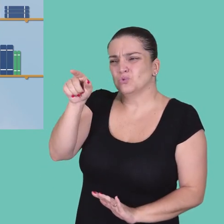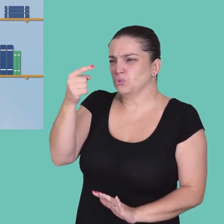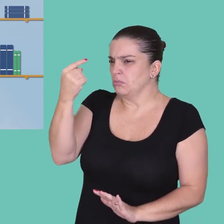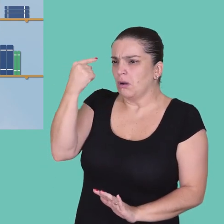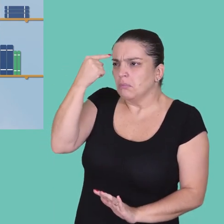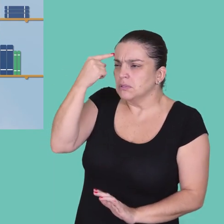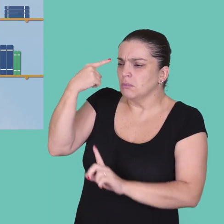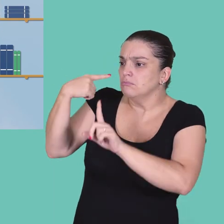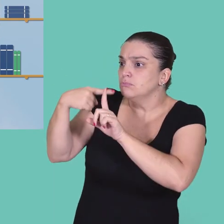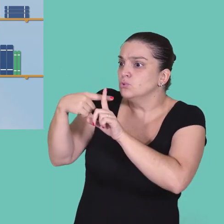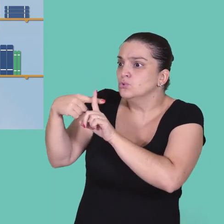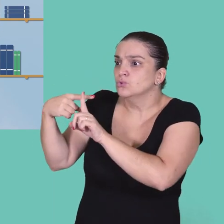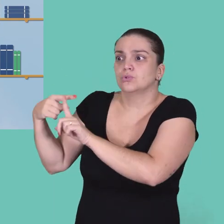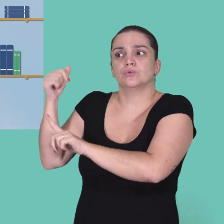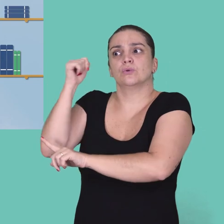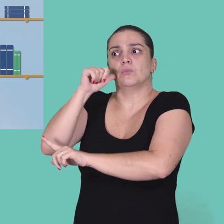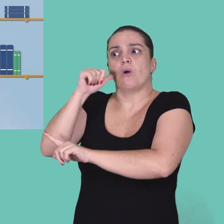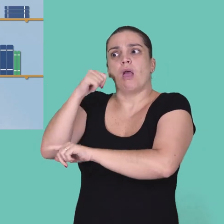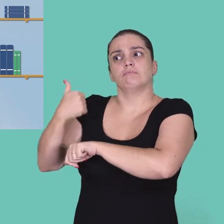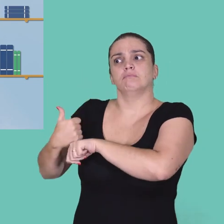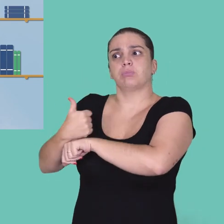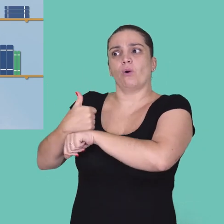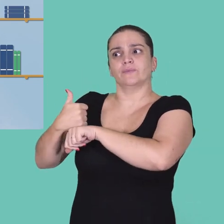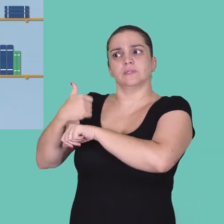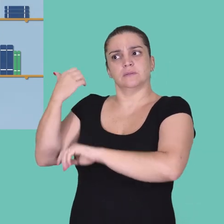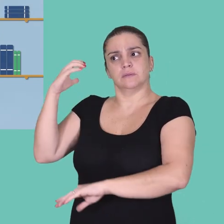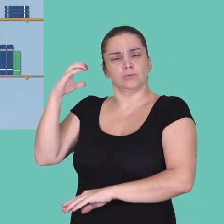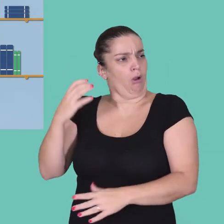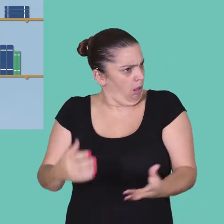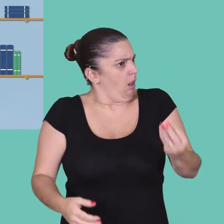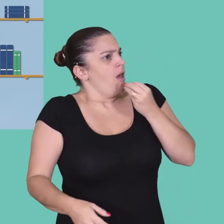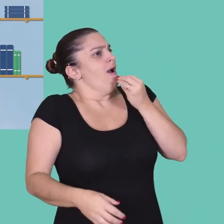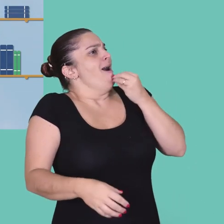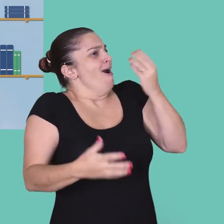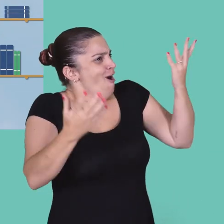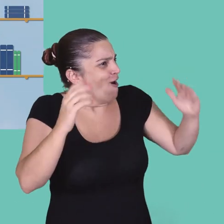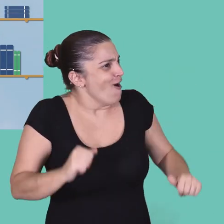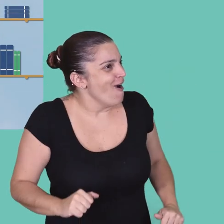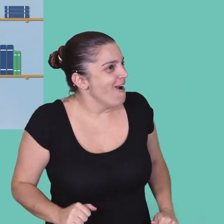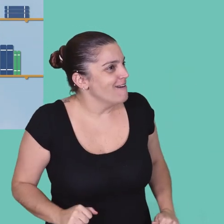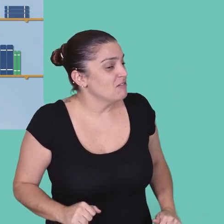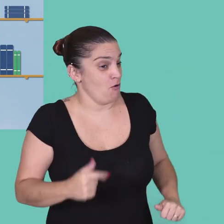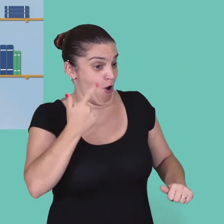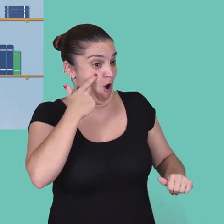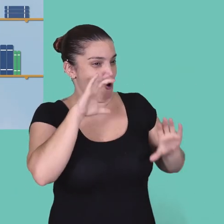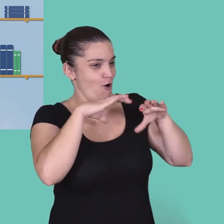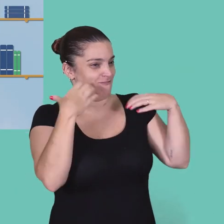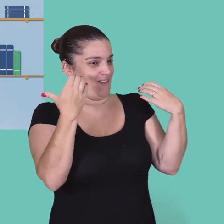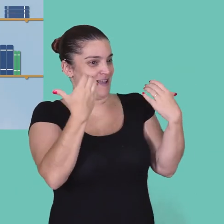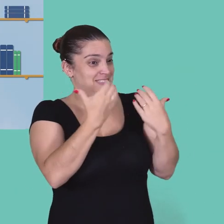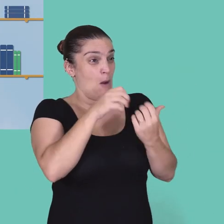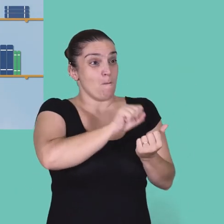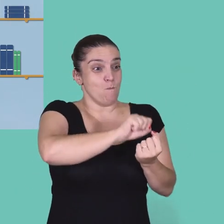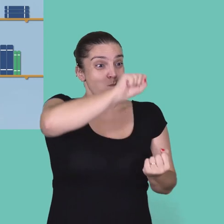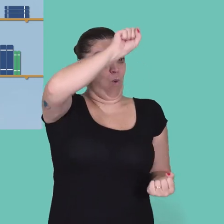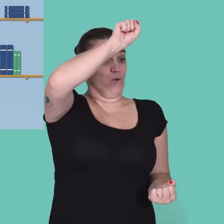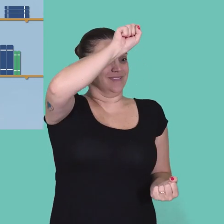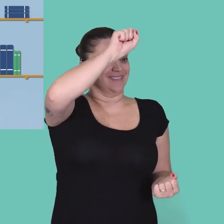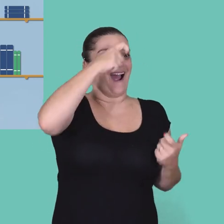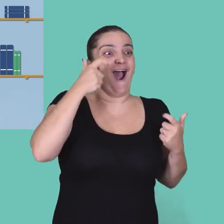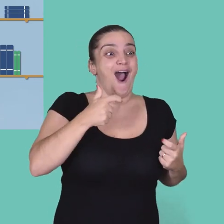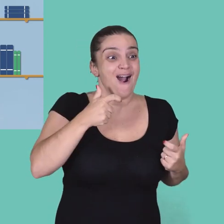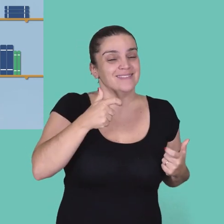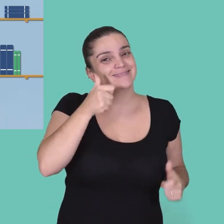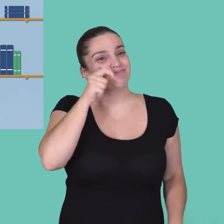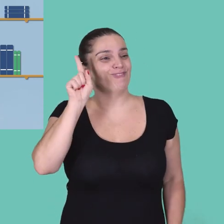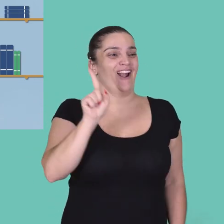nenhuma vantagem em ter mais mulheres em carreiras científicas. Mas é claro que eu vejo, vai pra uma conferência, tem sessão de pôster, porque é